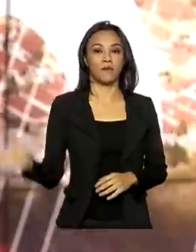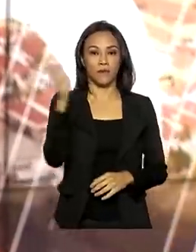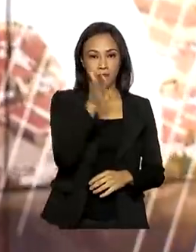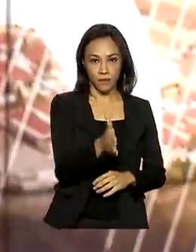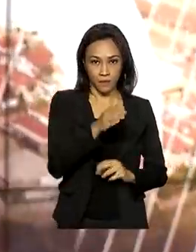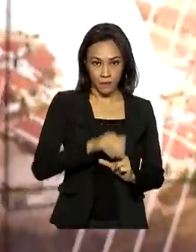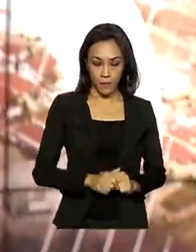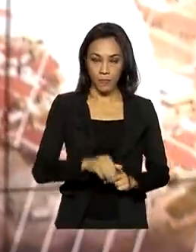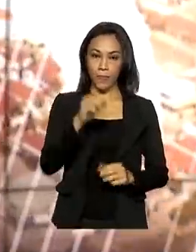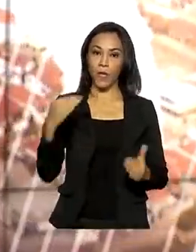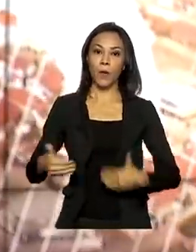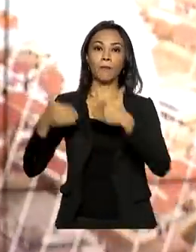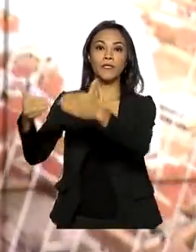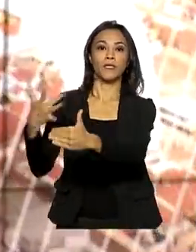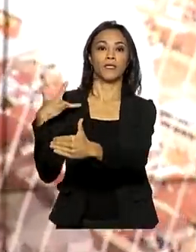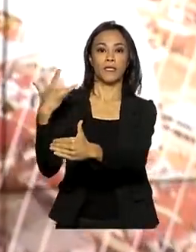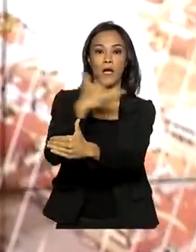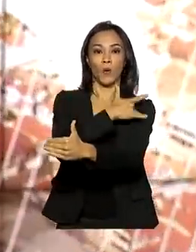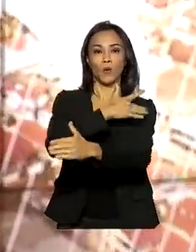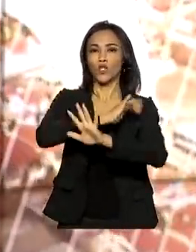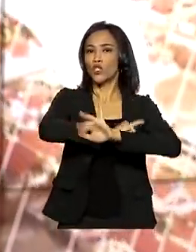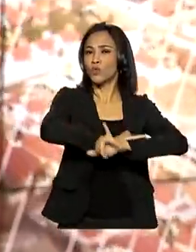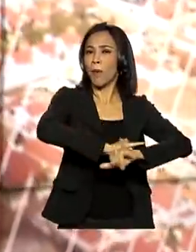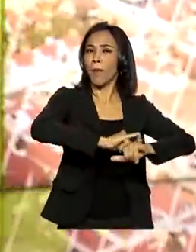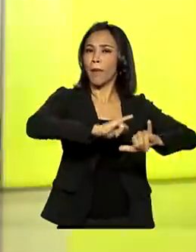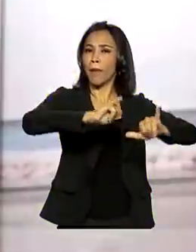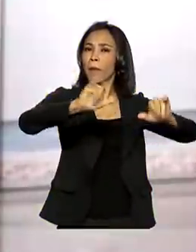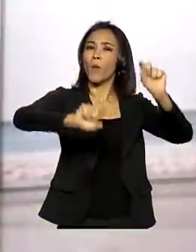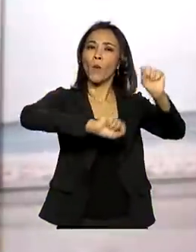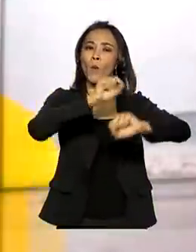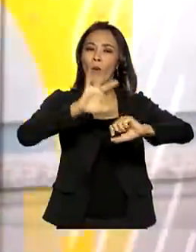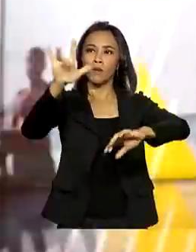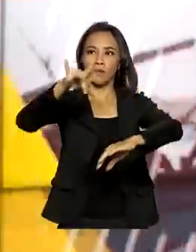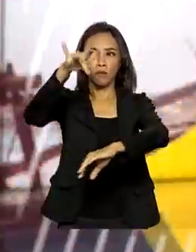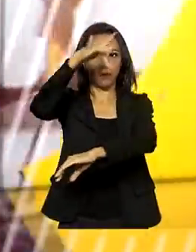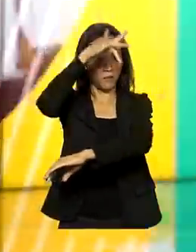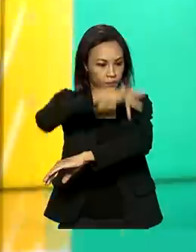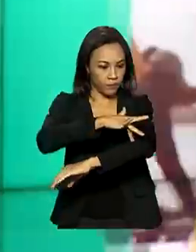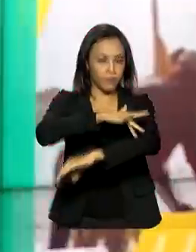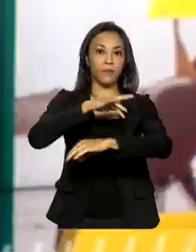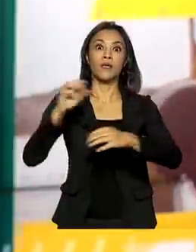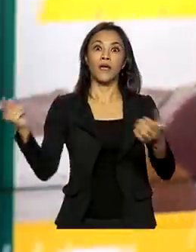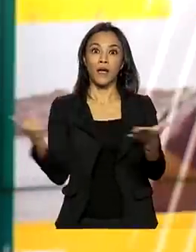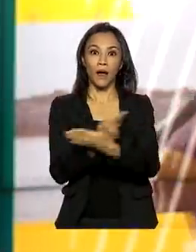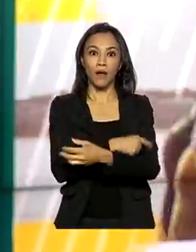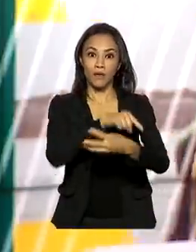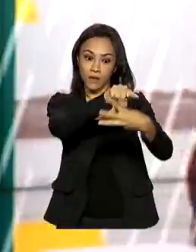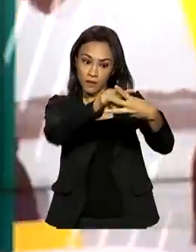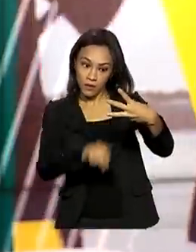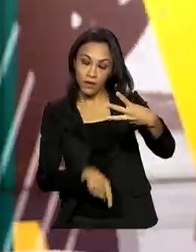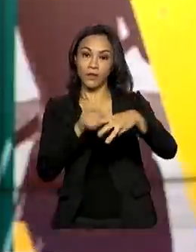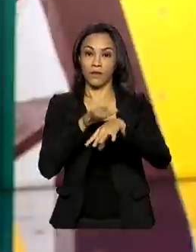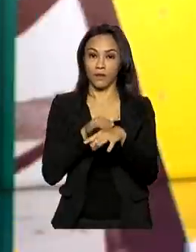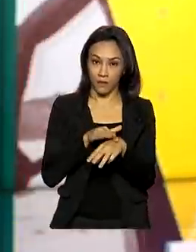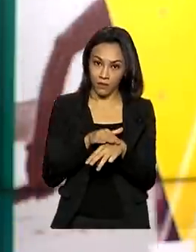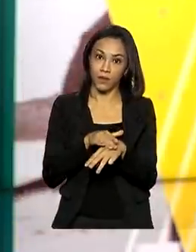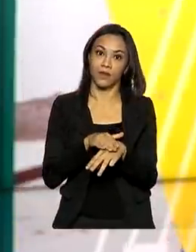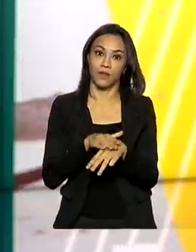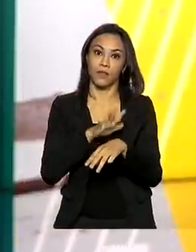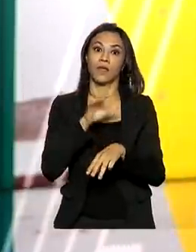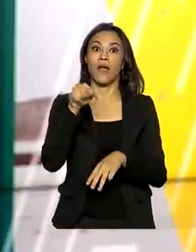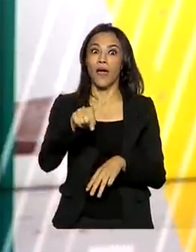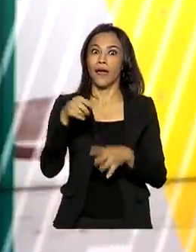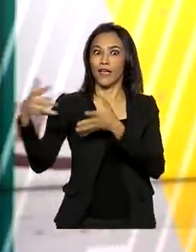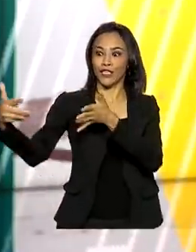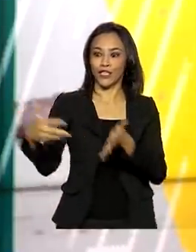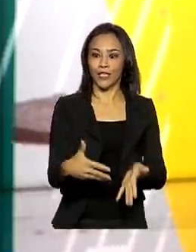Ministério da Saúde lançou a campanha de combate ao mosquito Aedes aegypti, que causa a dengue, a zika e a chikungunya. A preocupação é com a